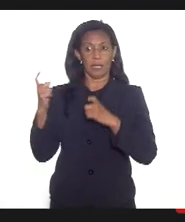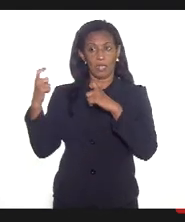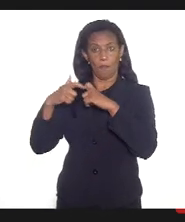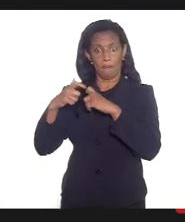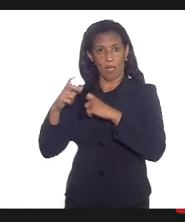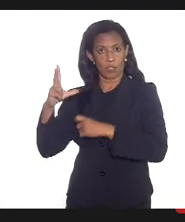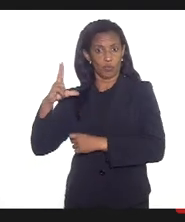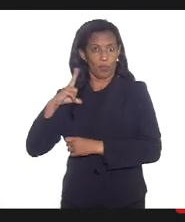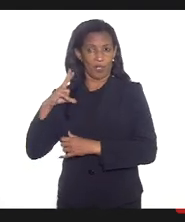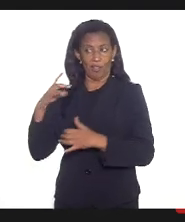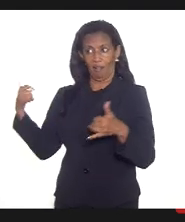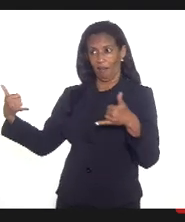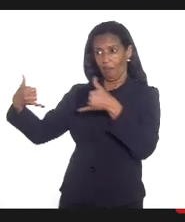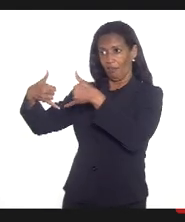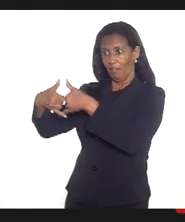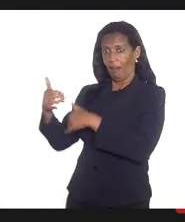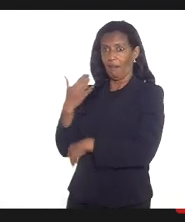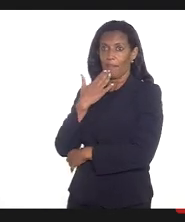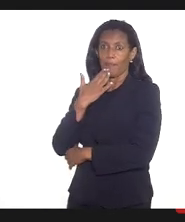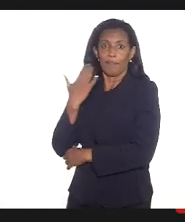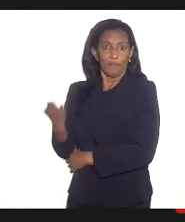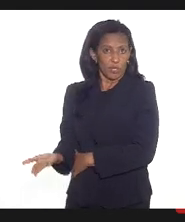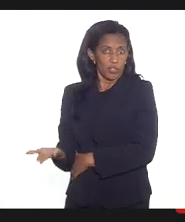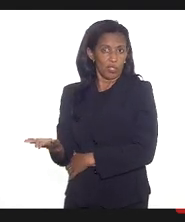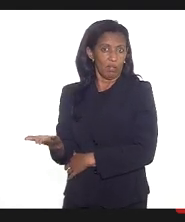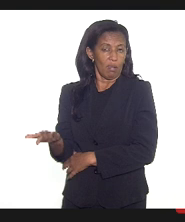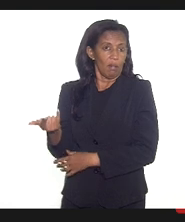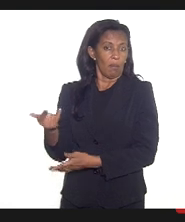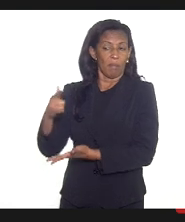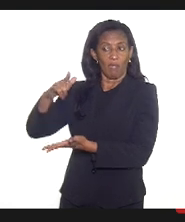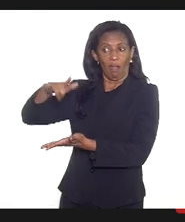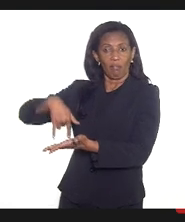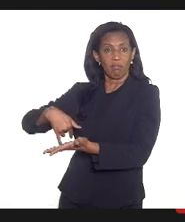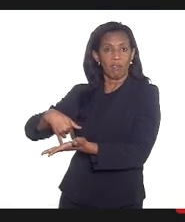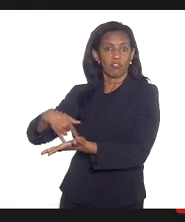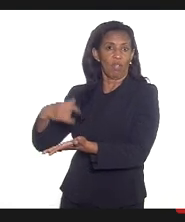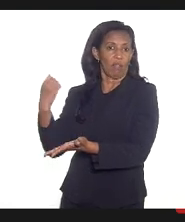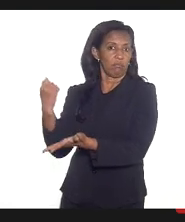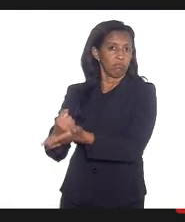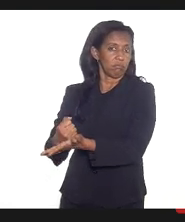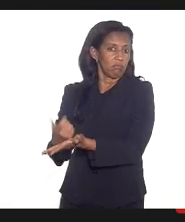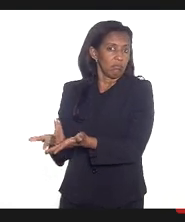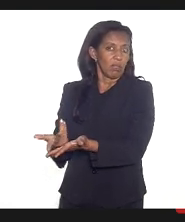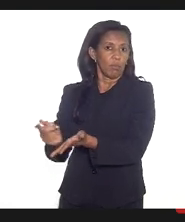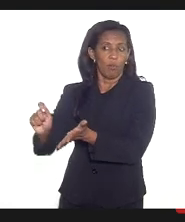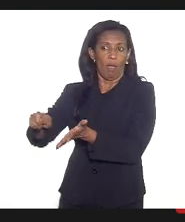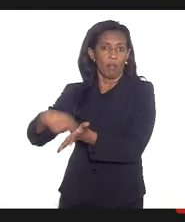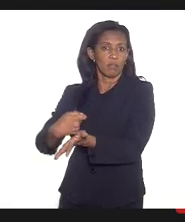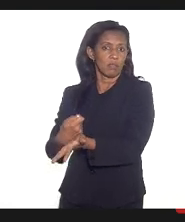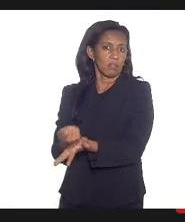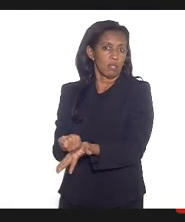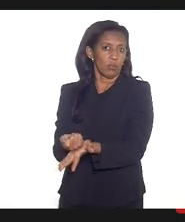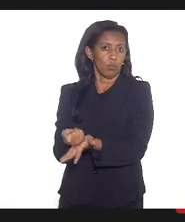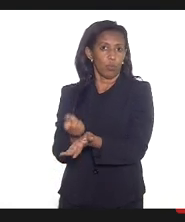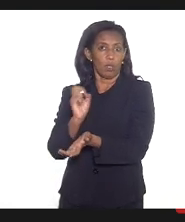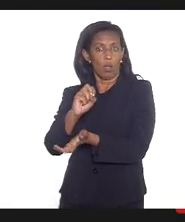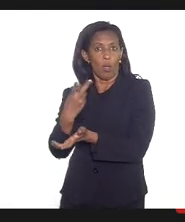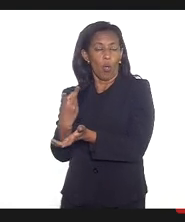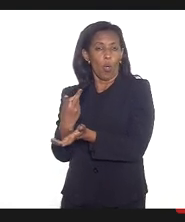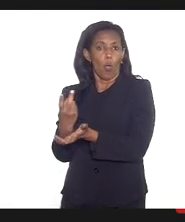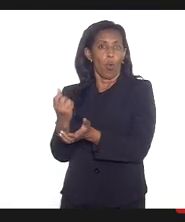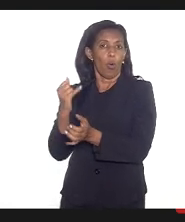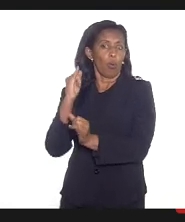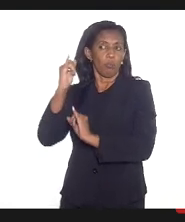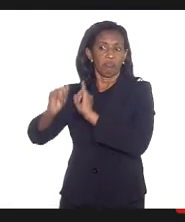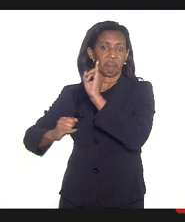privada ligar para ele e pedir até para mandar um atestado ou prescrição por assinatura eletrônica, por certificado